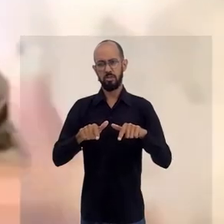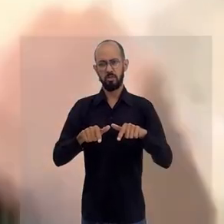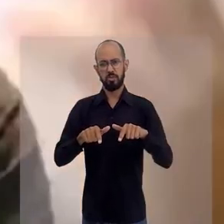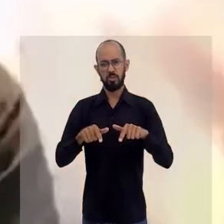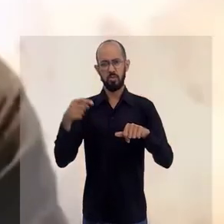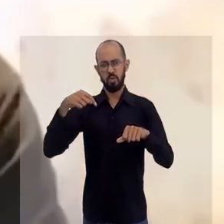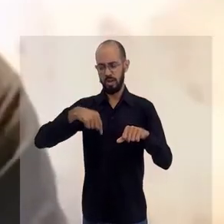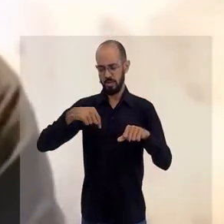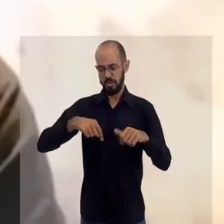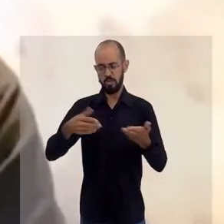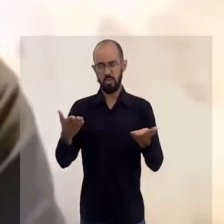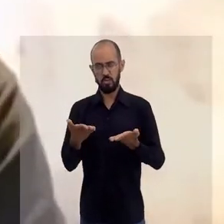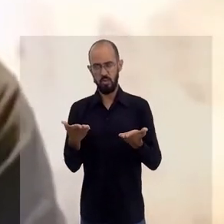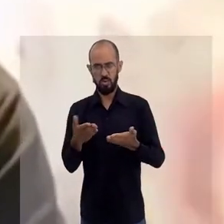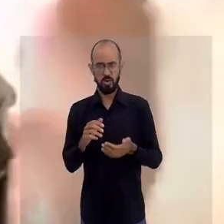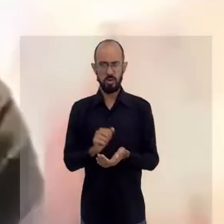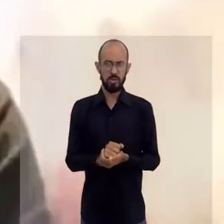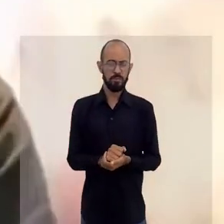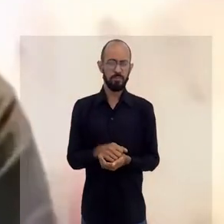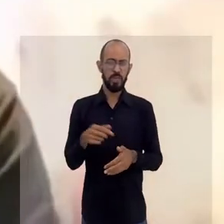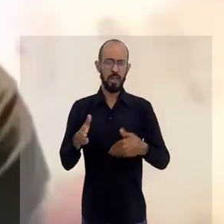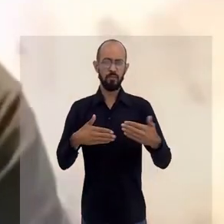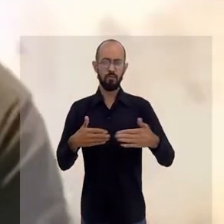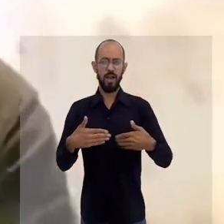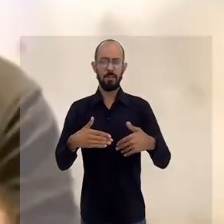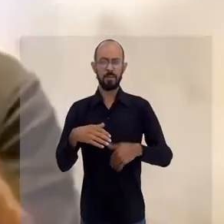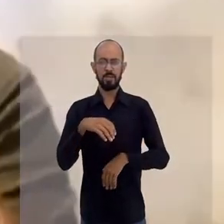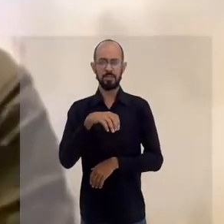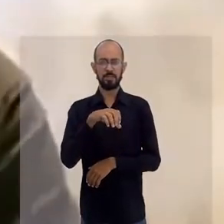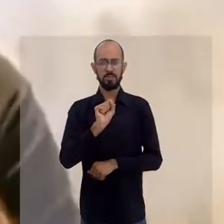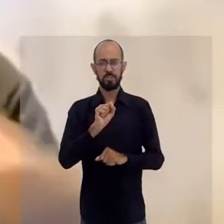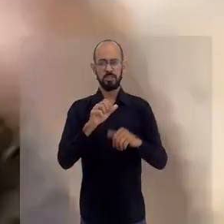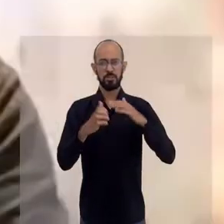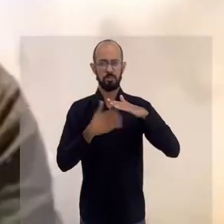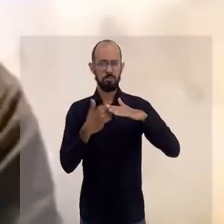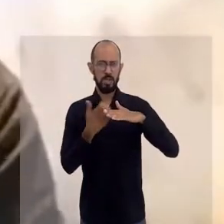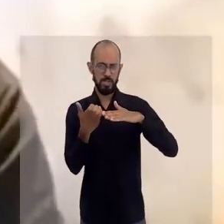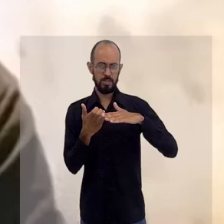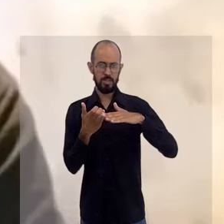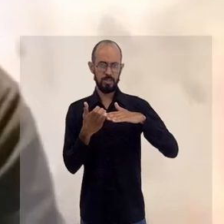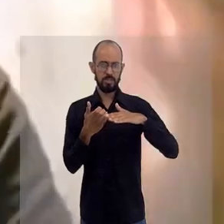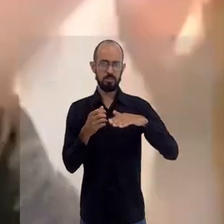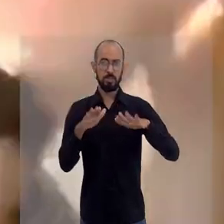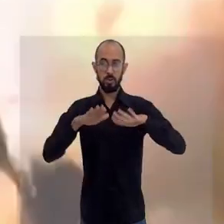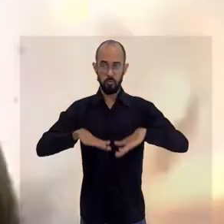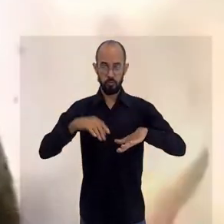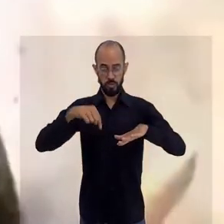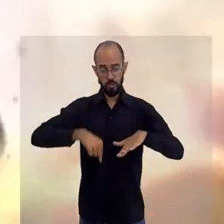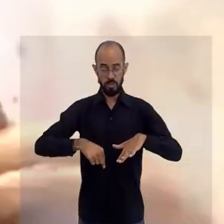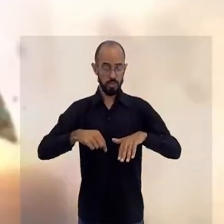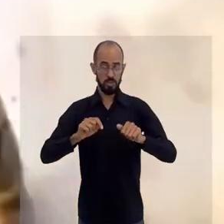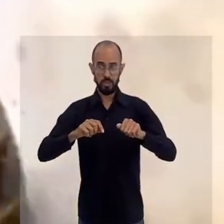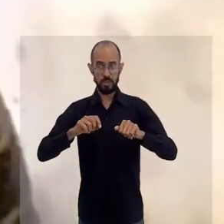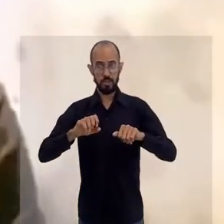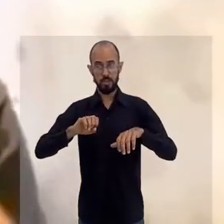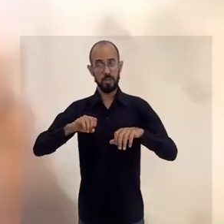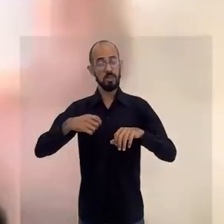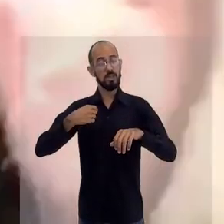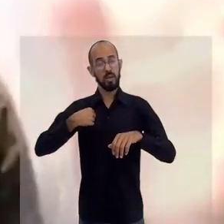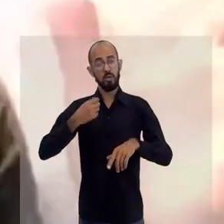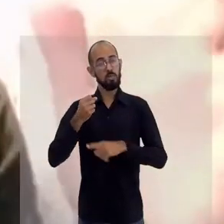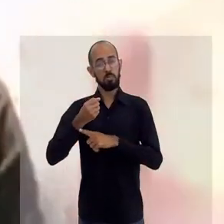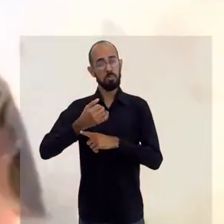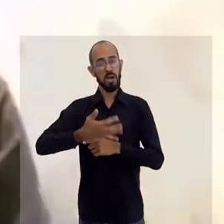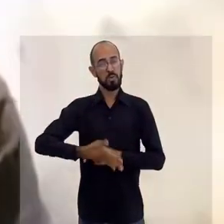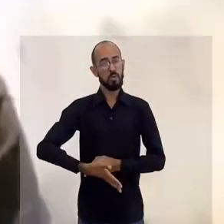você comentou, nessa aceleradora, chamada Fábrica de Startups. Eu também fico aqui até tarde, mas vou para casa, eu dou o meu tempo,